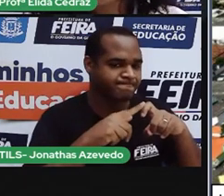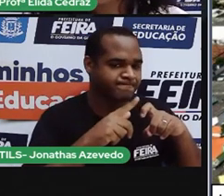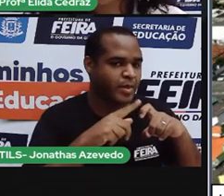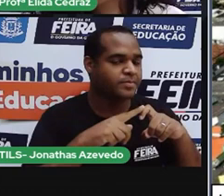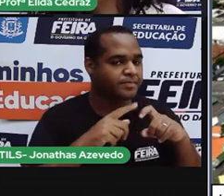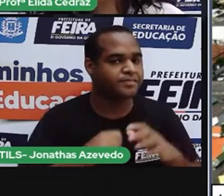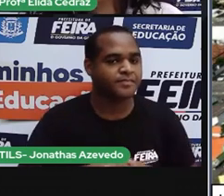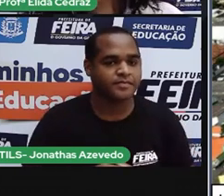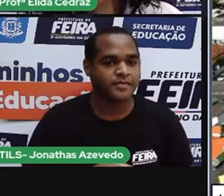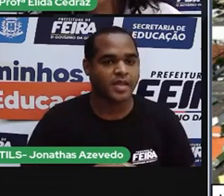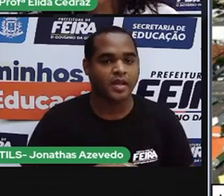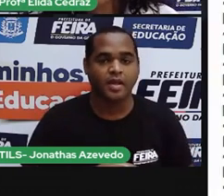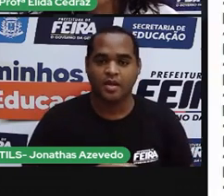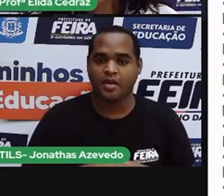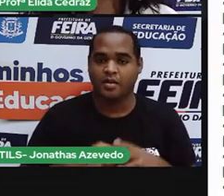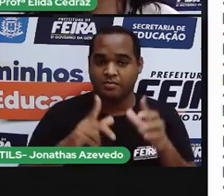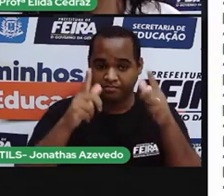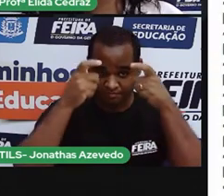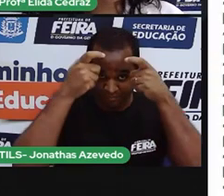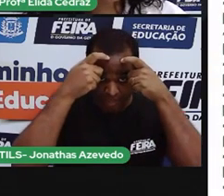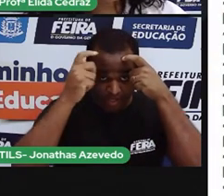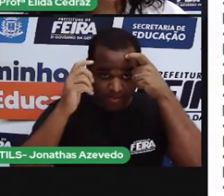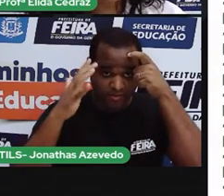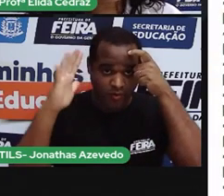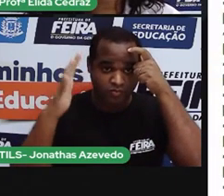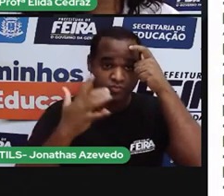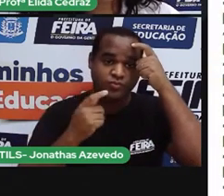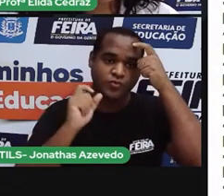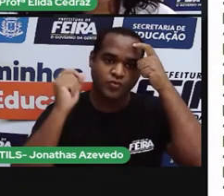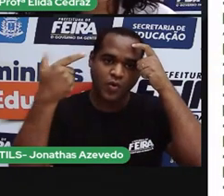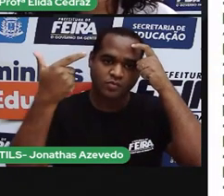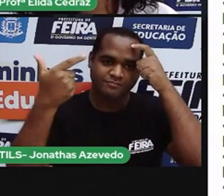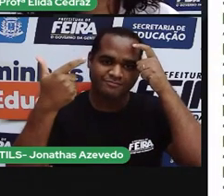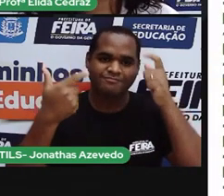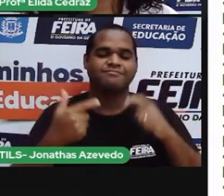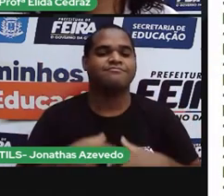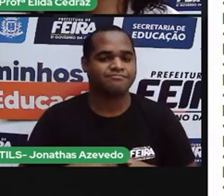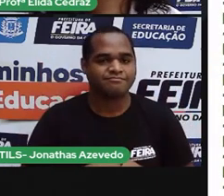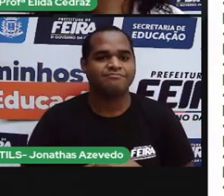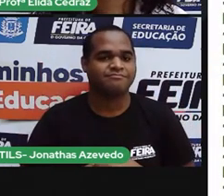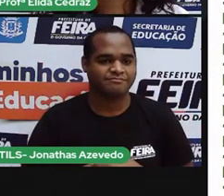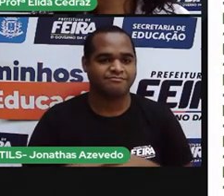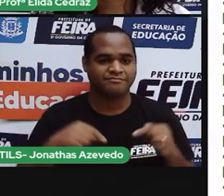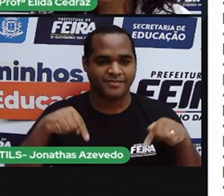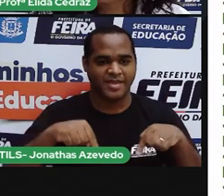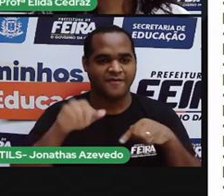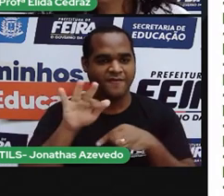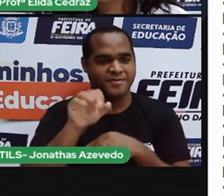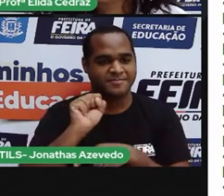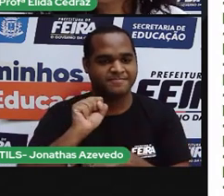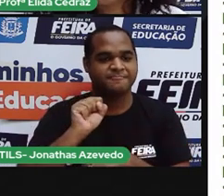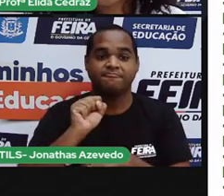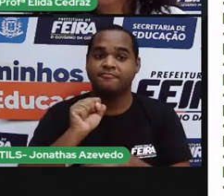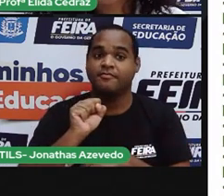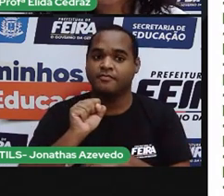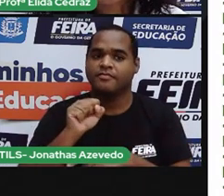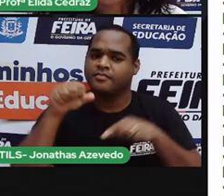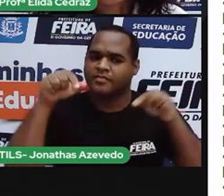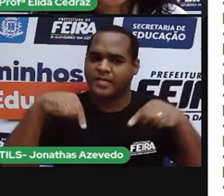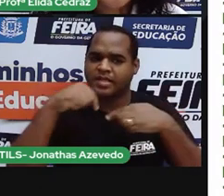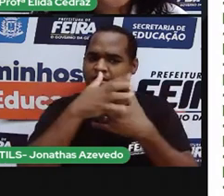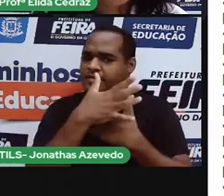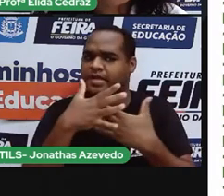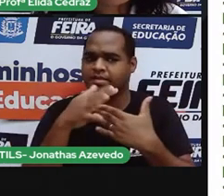a princesa do sertão, dele de Santana, a nossa cidade. A nossa cidade,